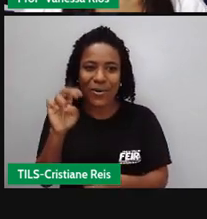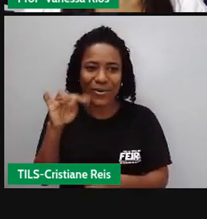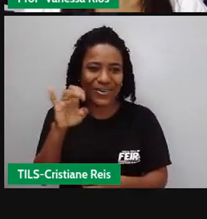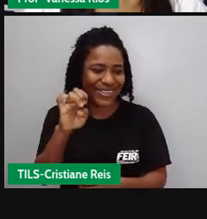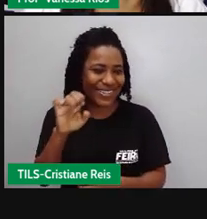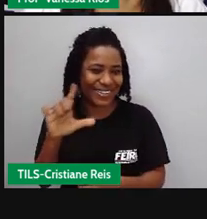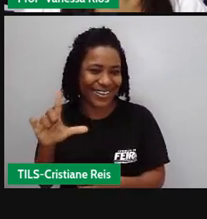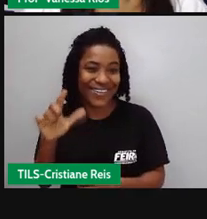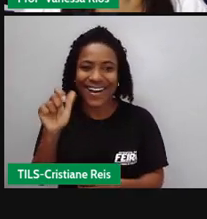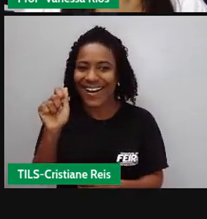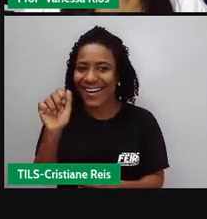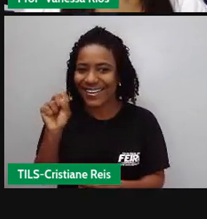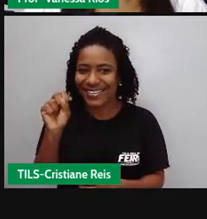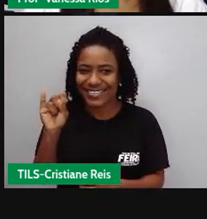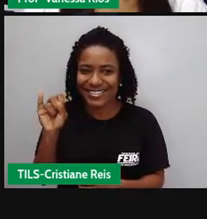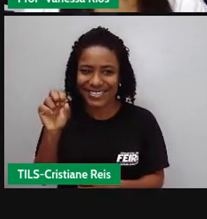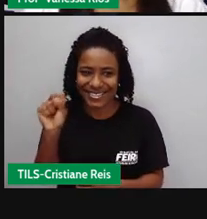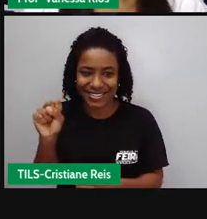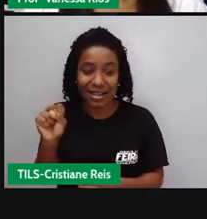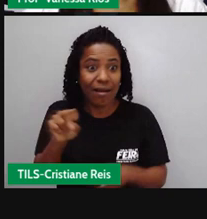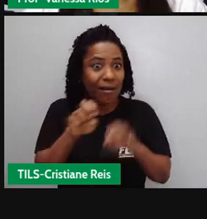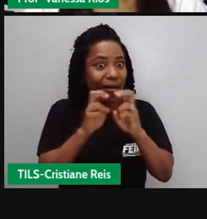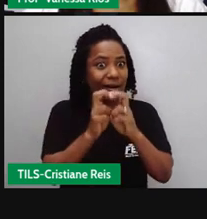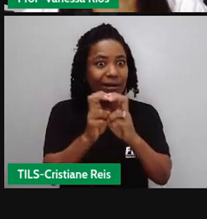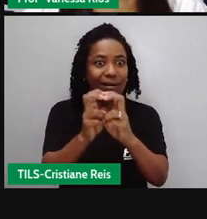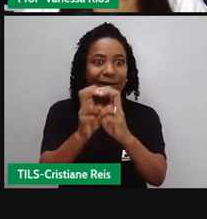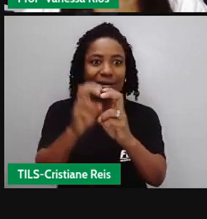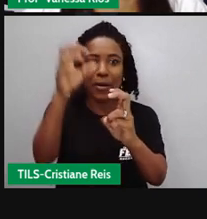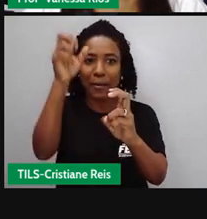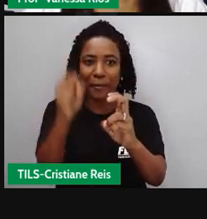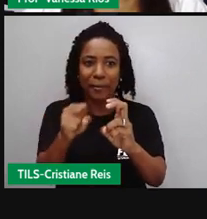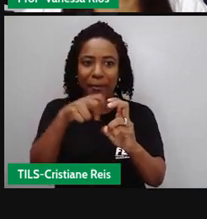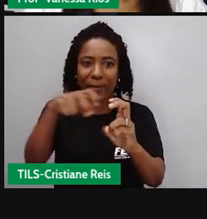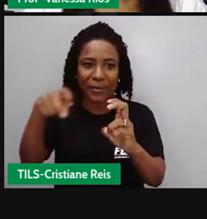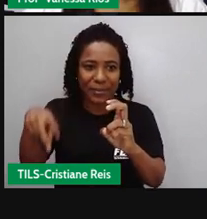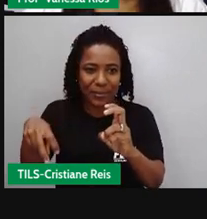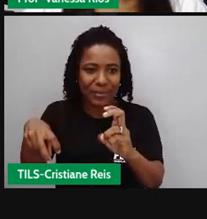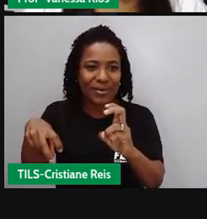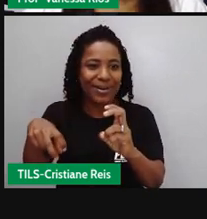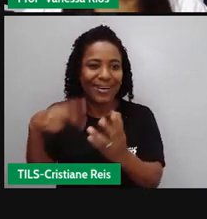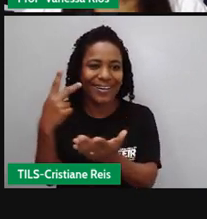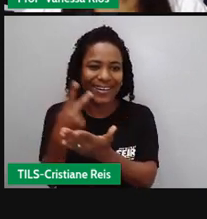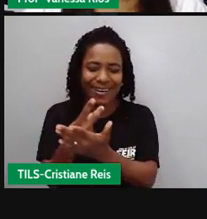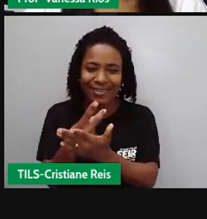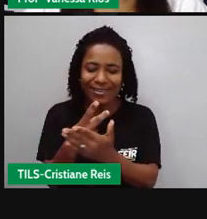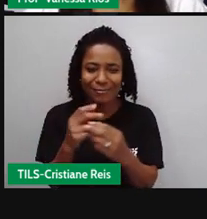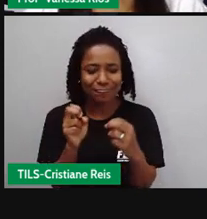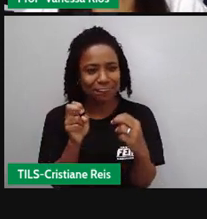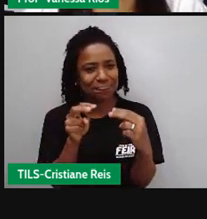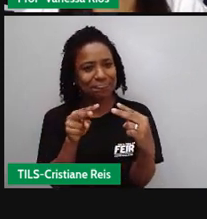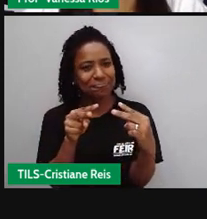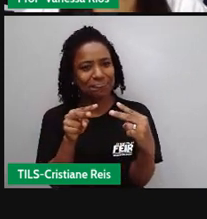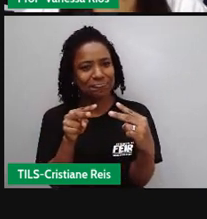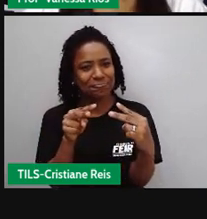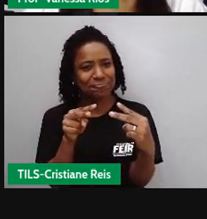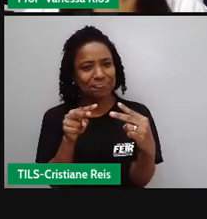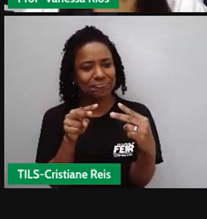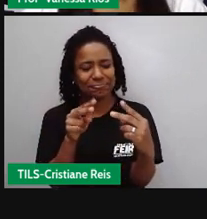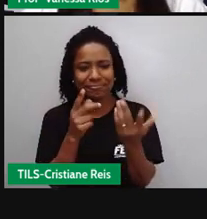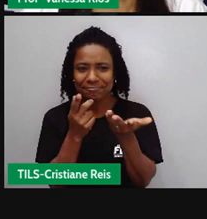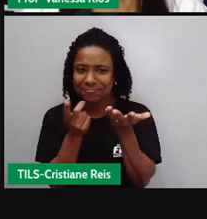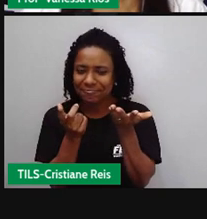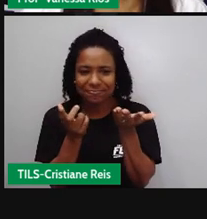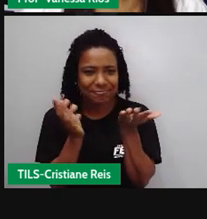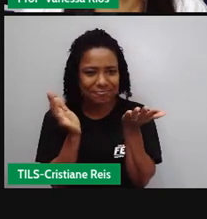errada durante alguns minutos os dois ficaram se olhando em silêncio finalmente a velha perguntou